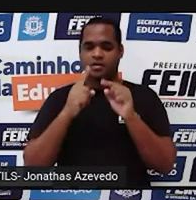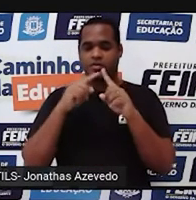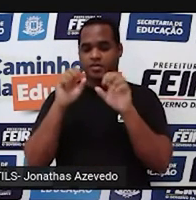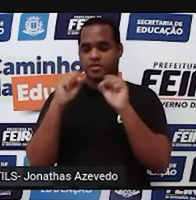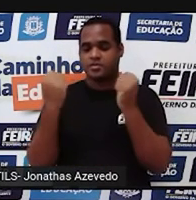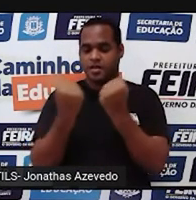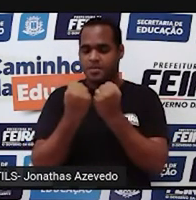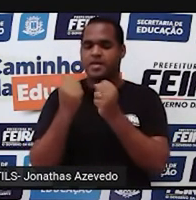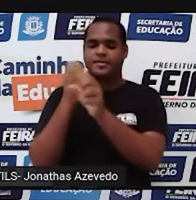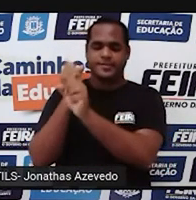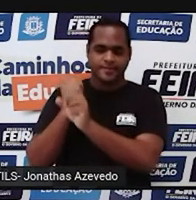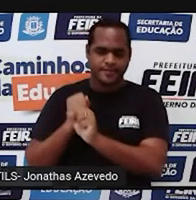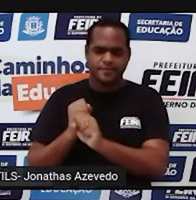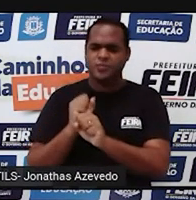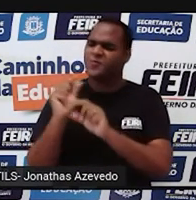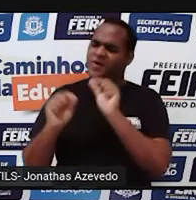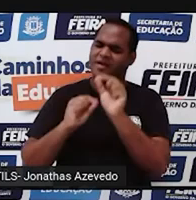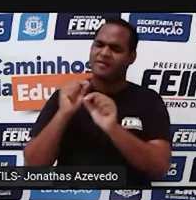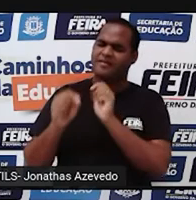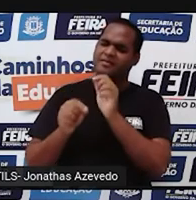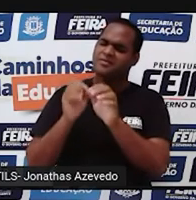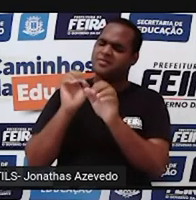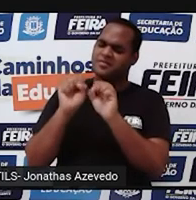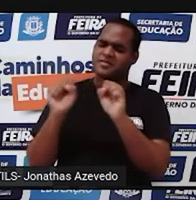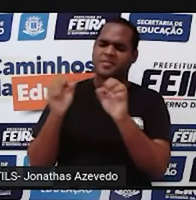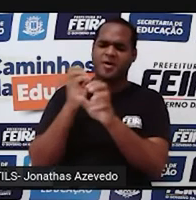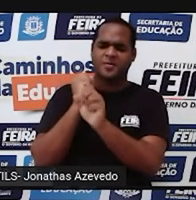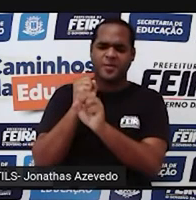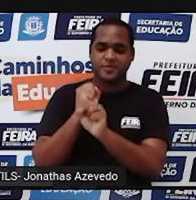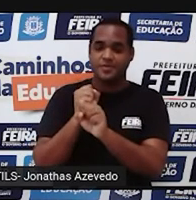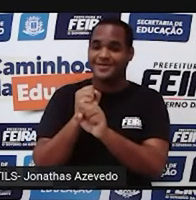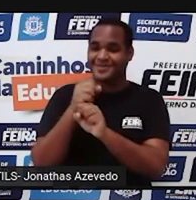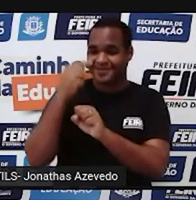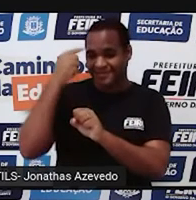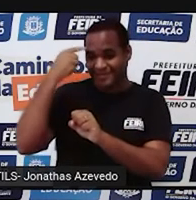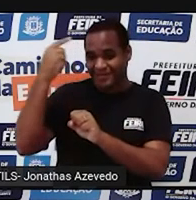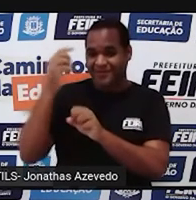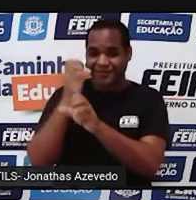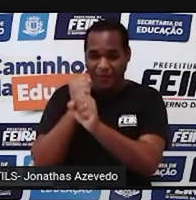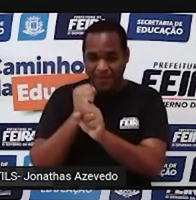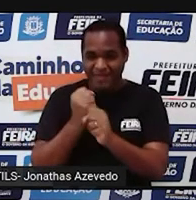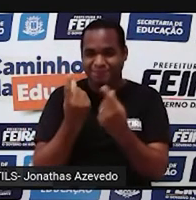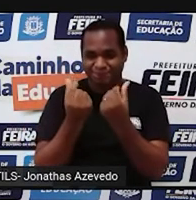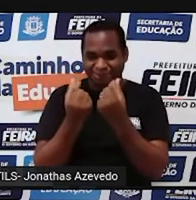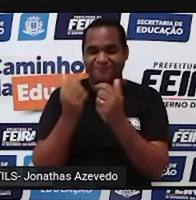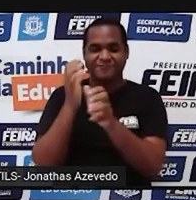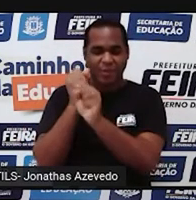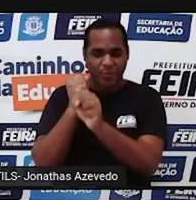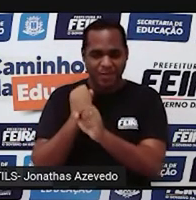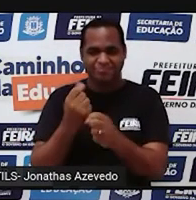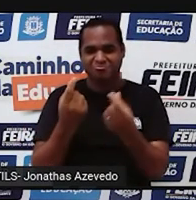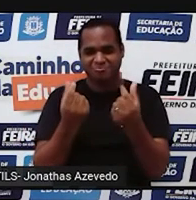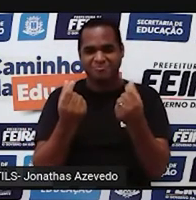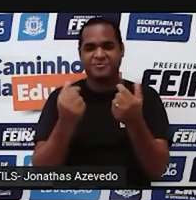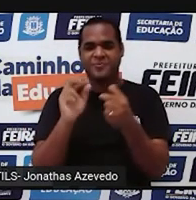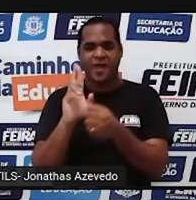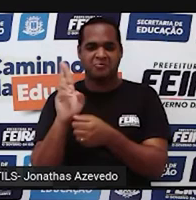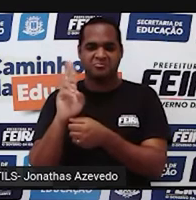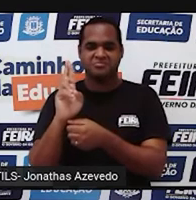monetário. O que é o nosso sistema monetário? É o nosso sistema de dinheiro, o real, tá?